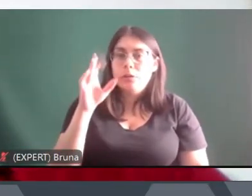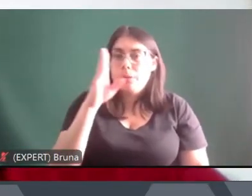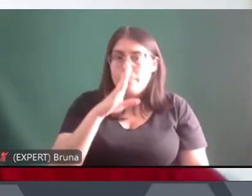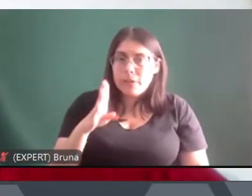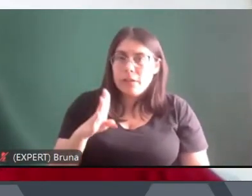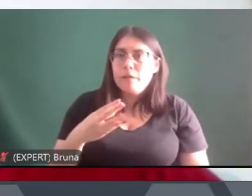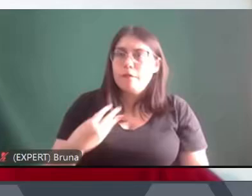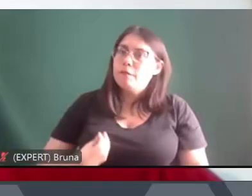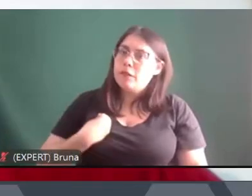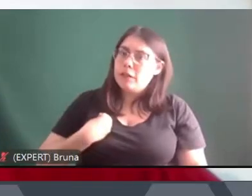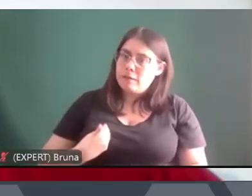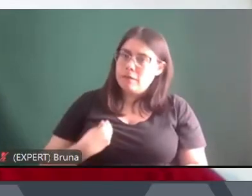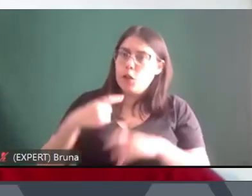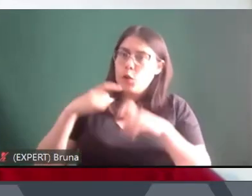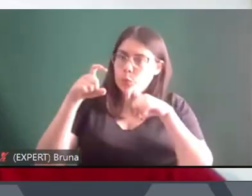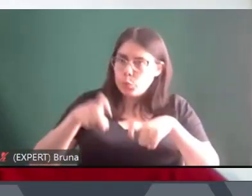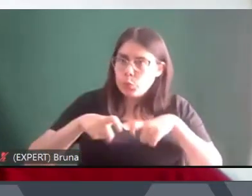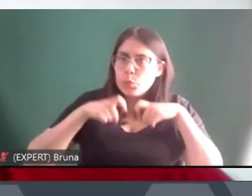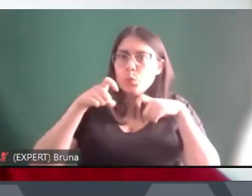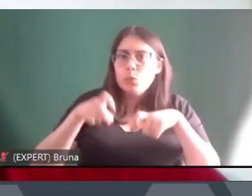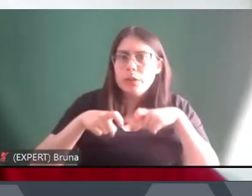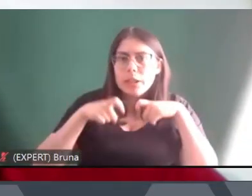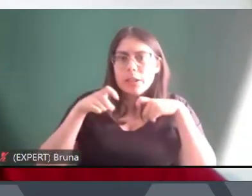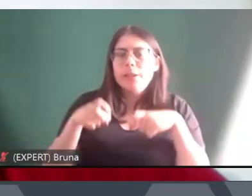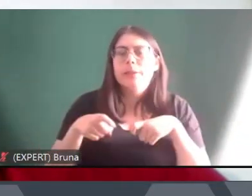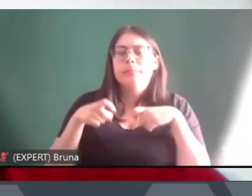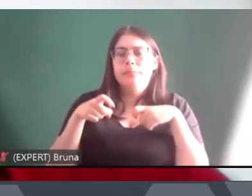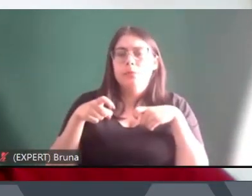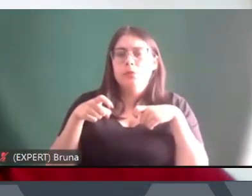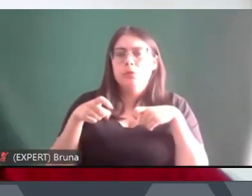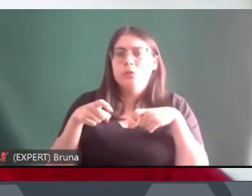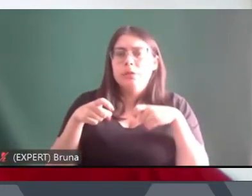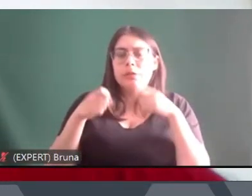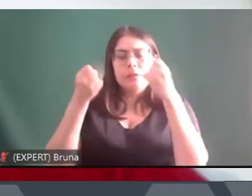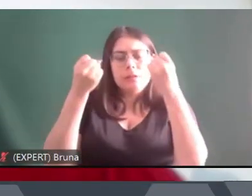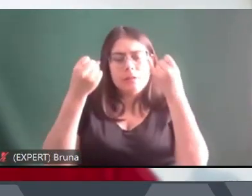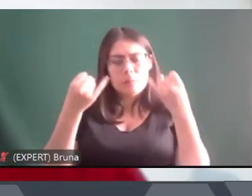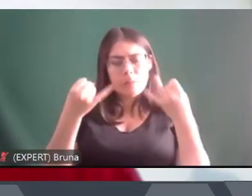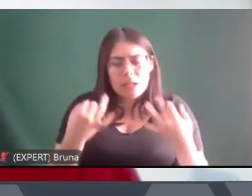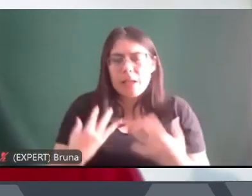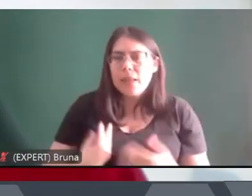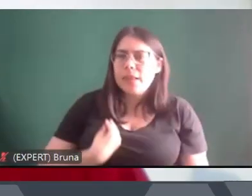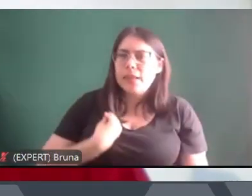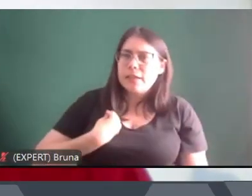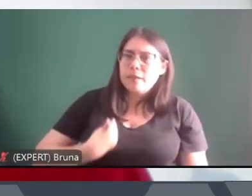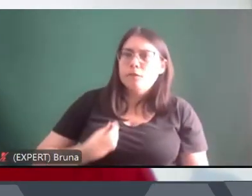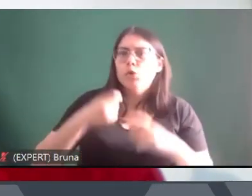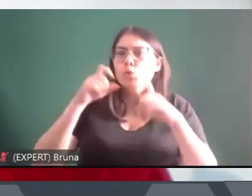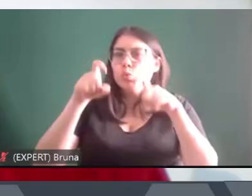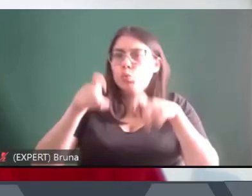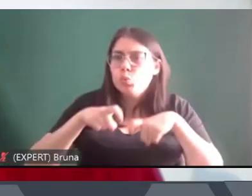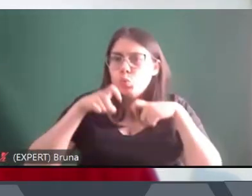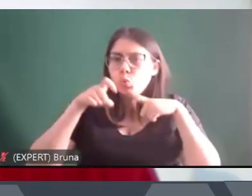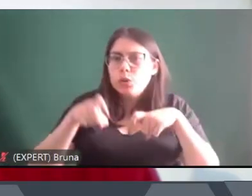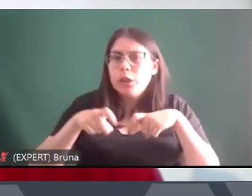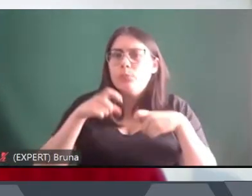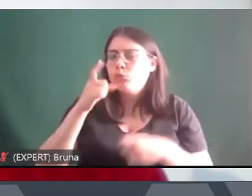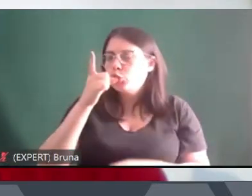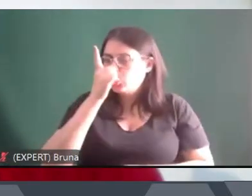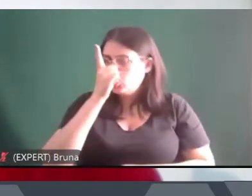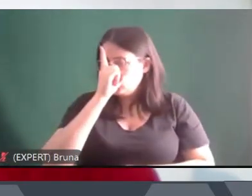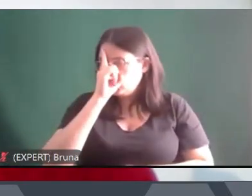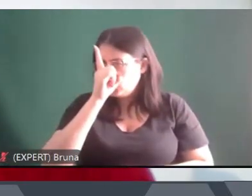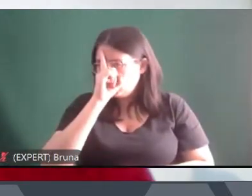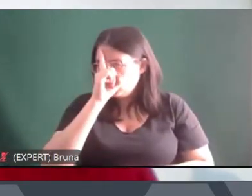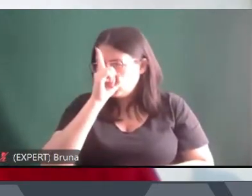campo. E a gente falar dessa vida no campo, desse cotidiano rural